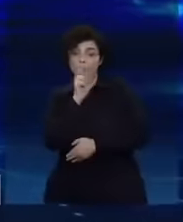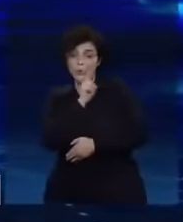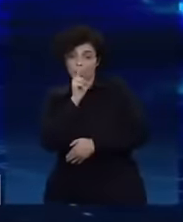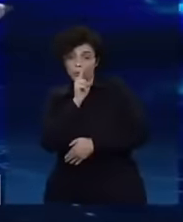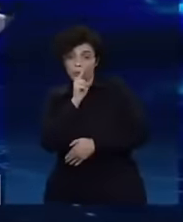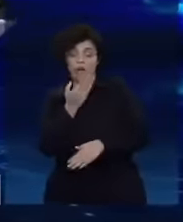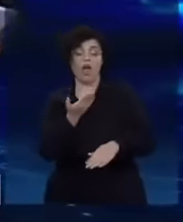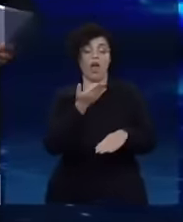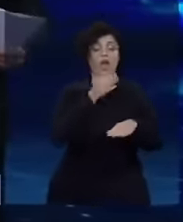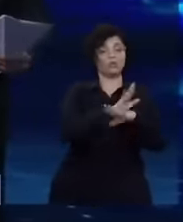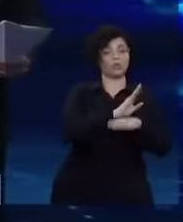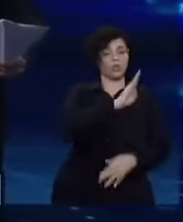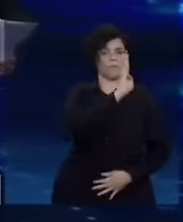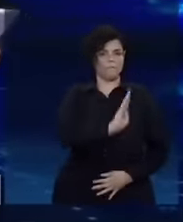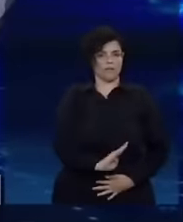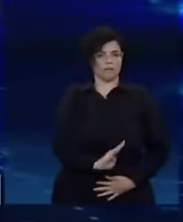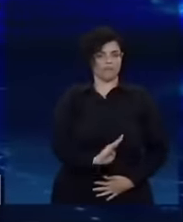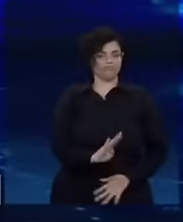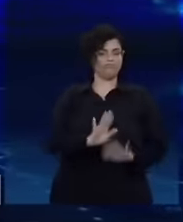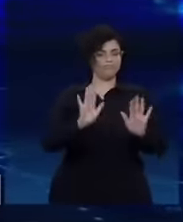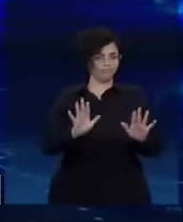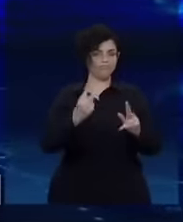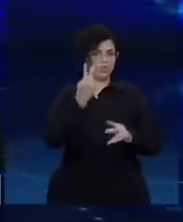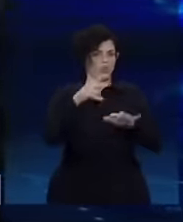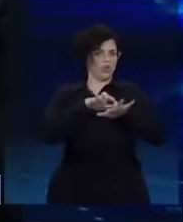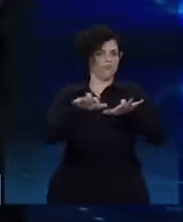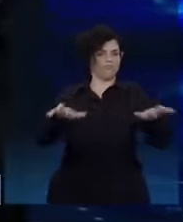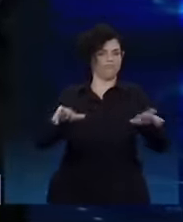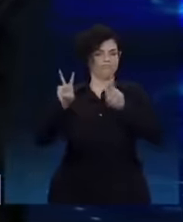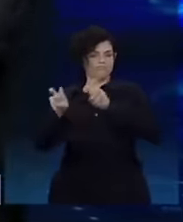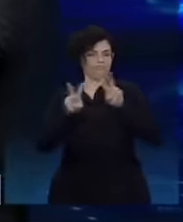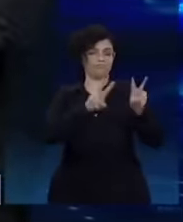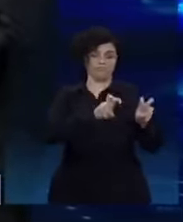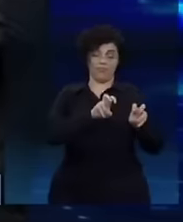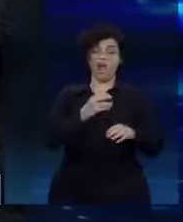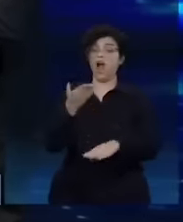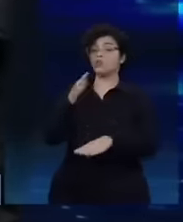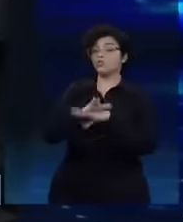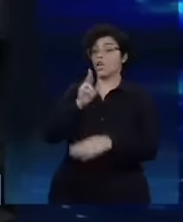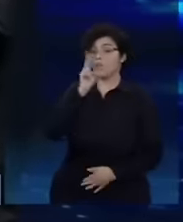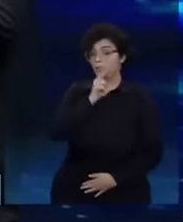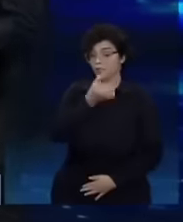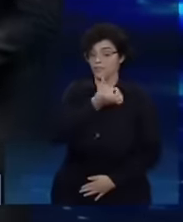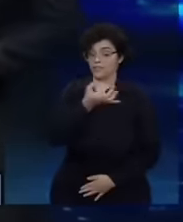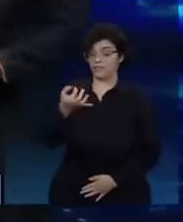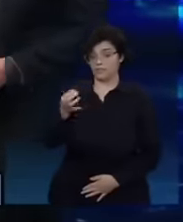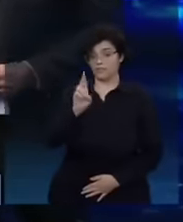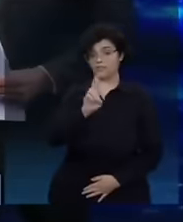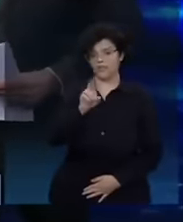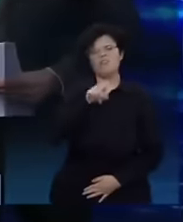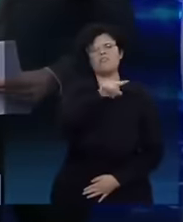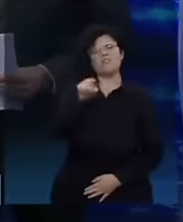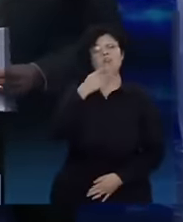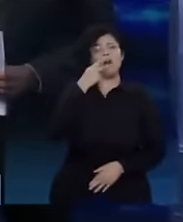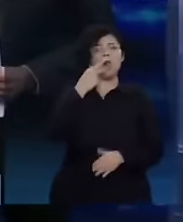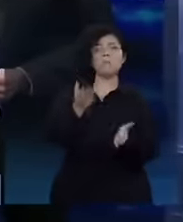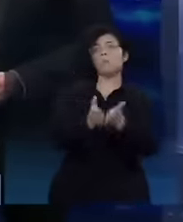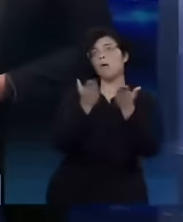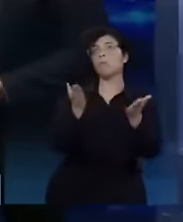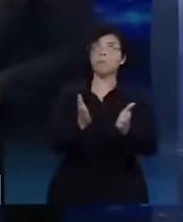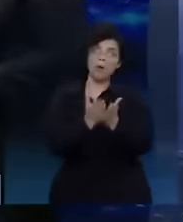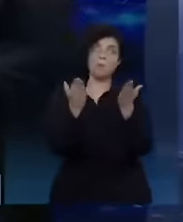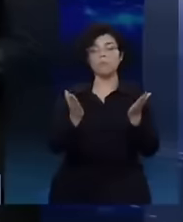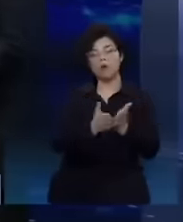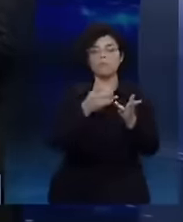auxílio Brasil. O auxílio emergencial é R$ 600. E o senhor que fala tanto de pobre, deixar bem claro,